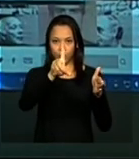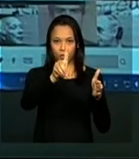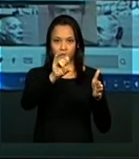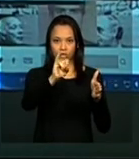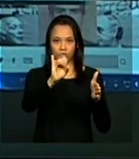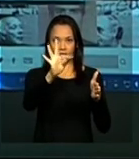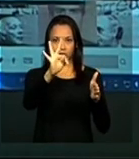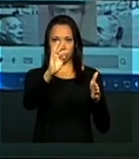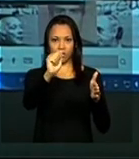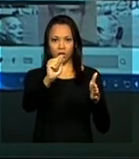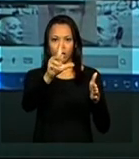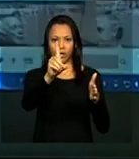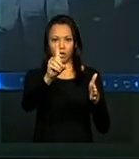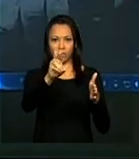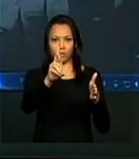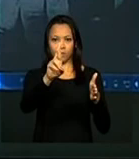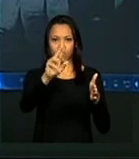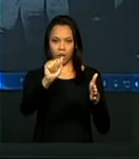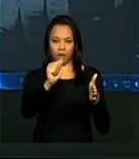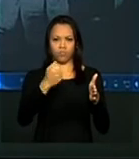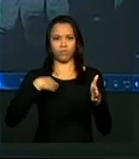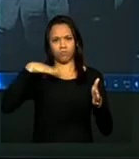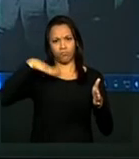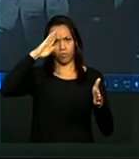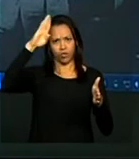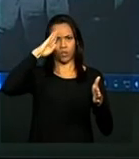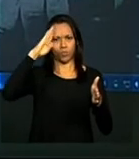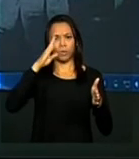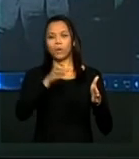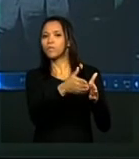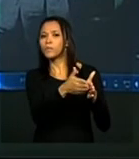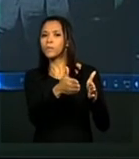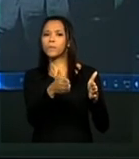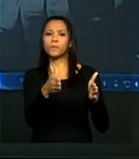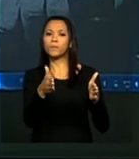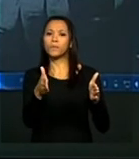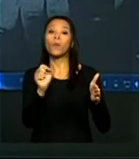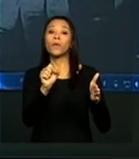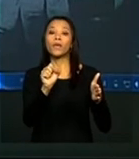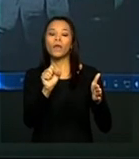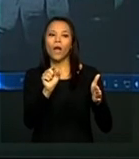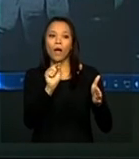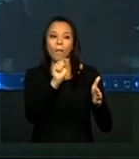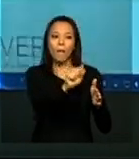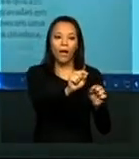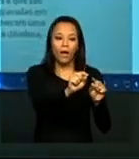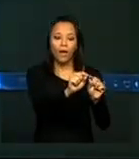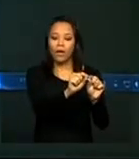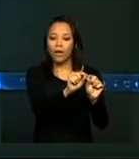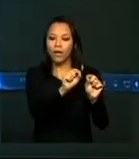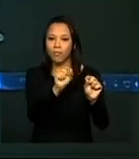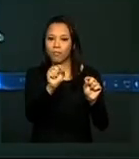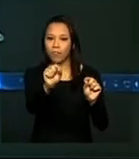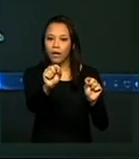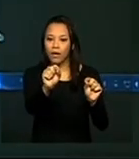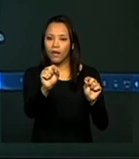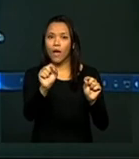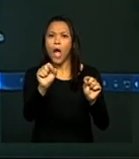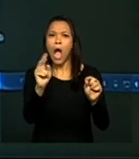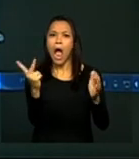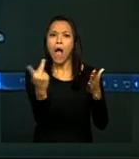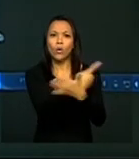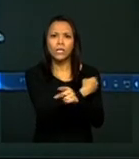bastante interessante, que ele traz lugares georreferenciados de onde